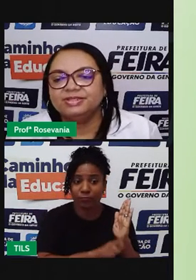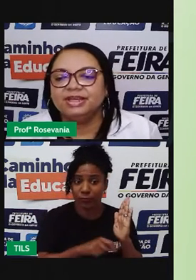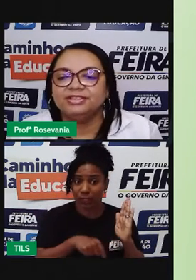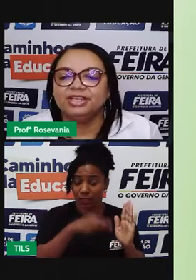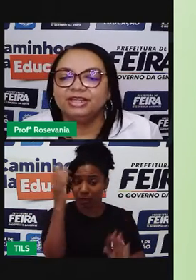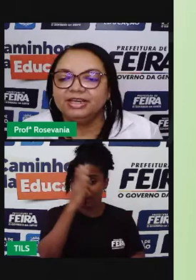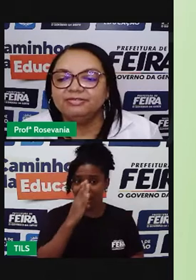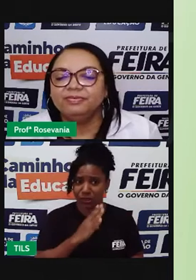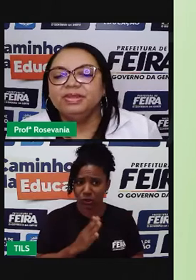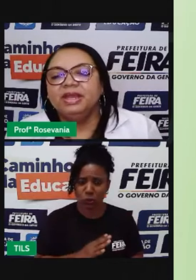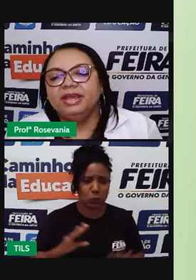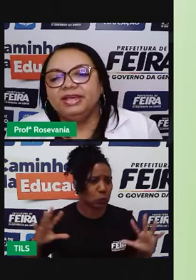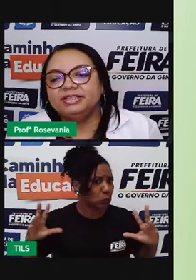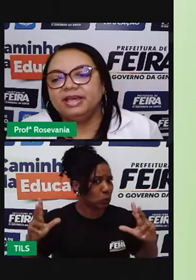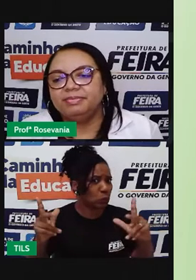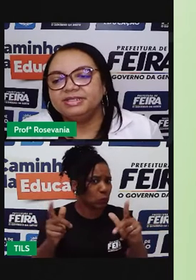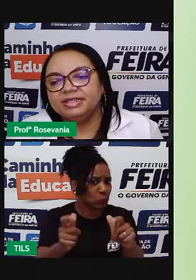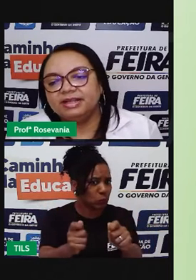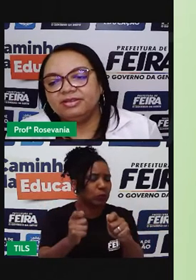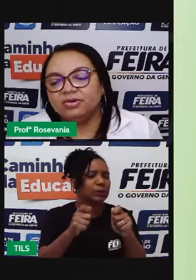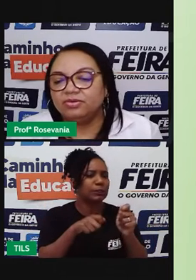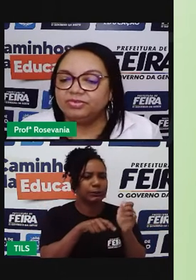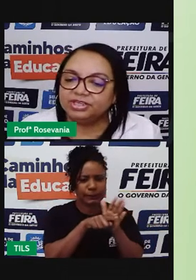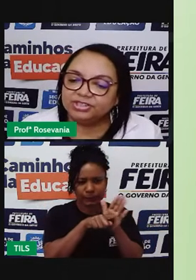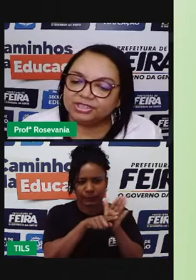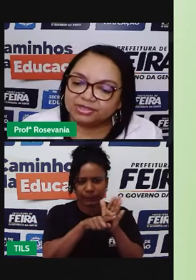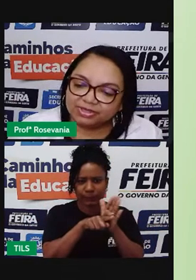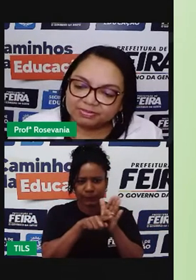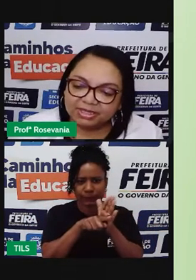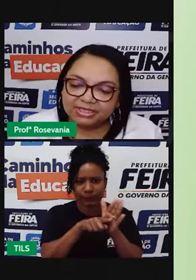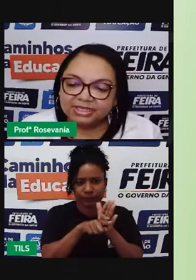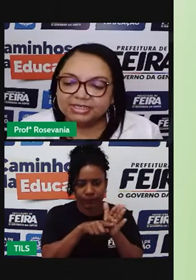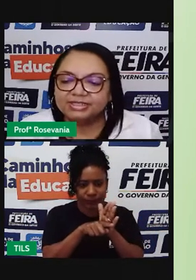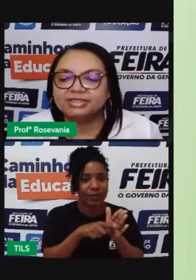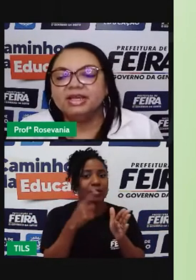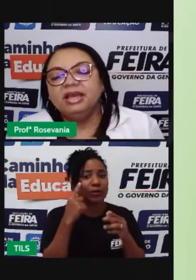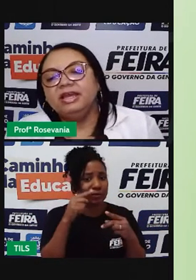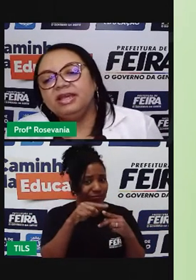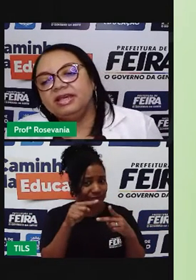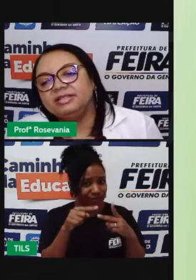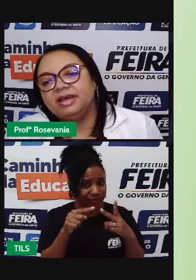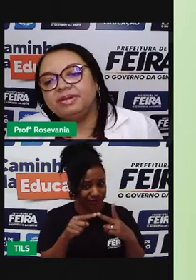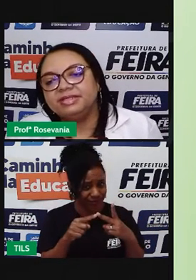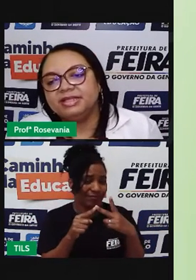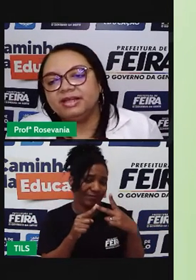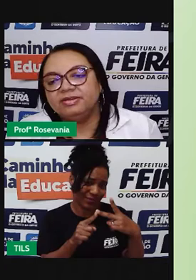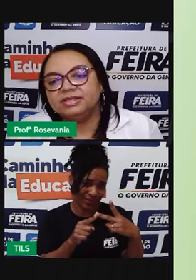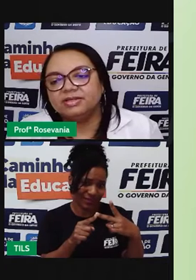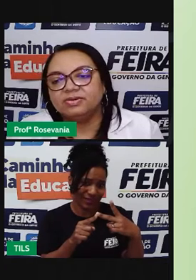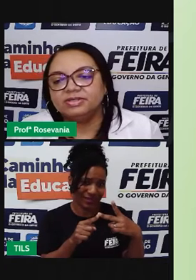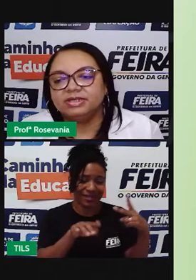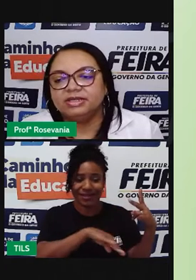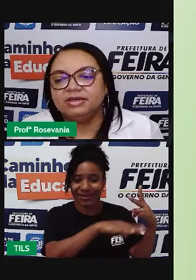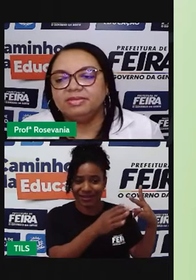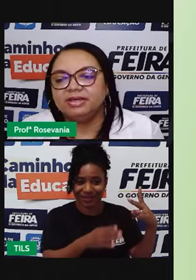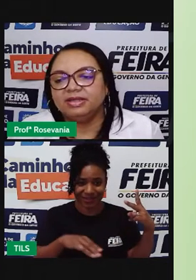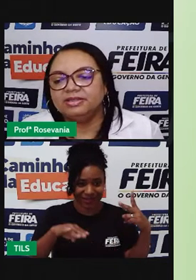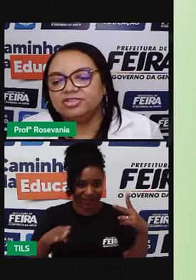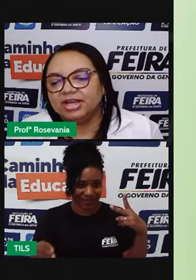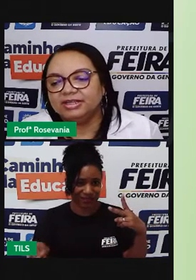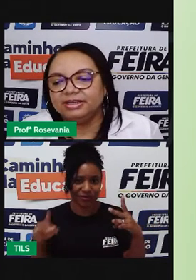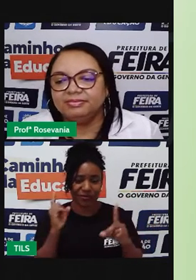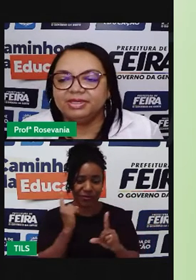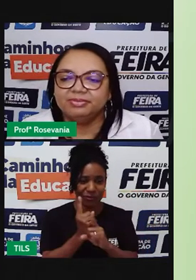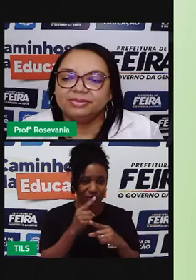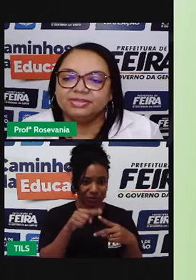tipos, né, de relevo, esse representado na cor verde, que são as planícies, e esse representado nessa corzinha aqui, meio